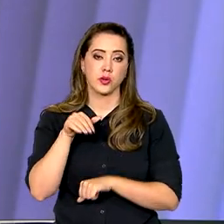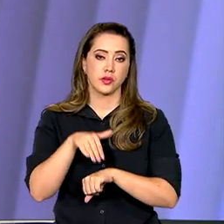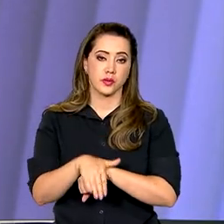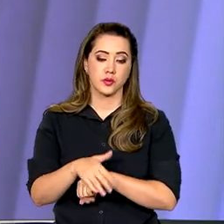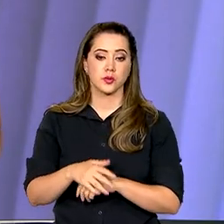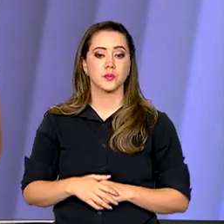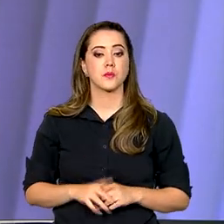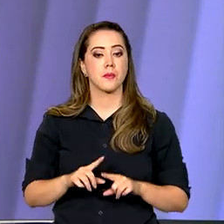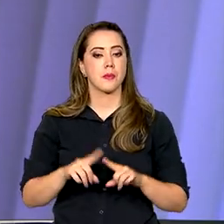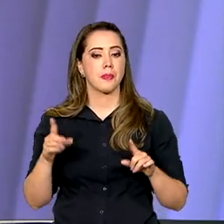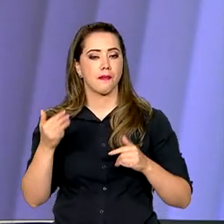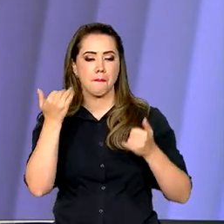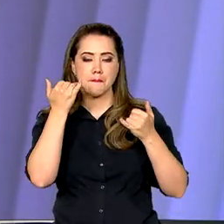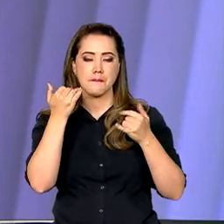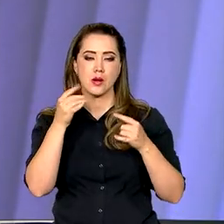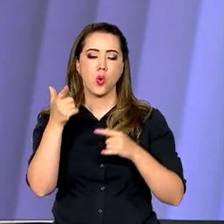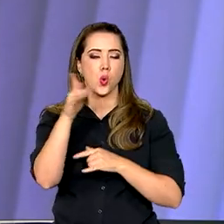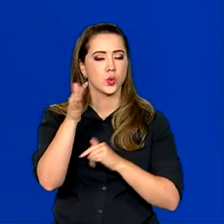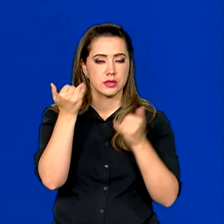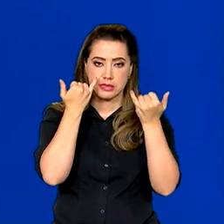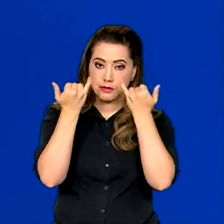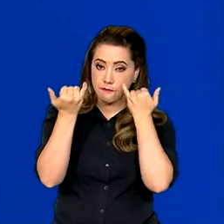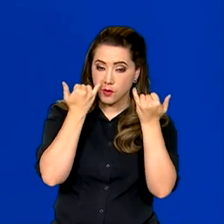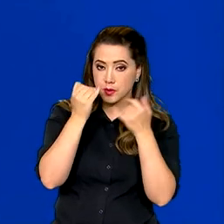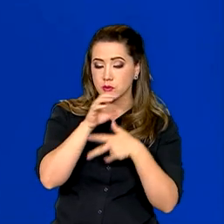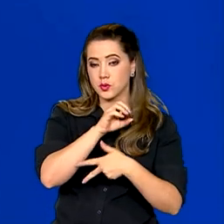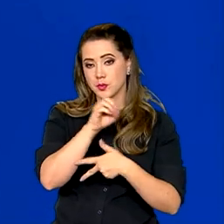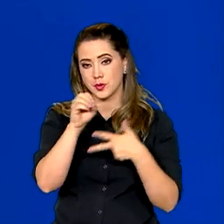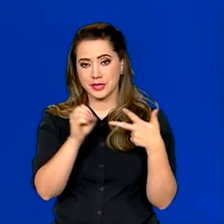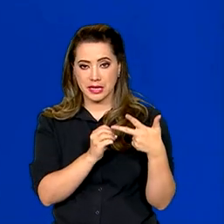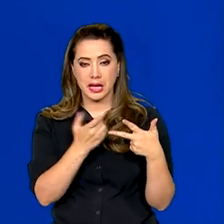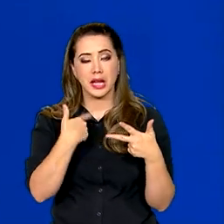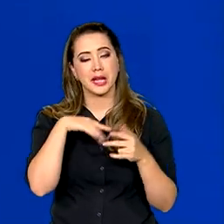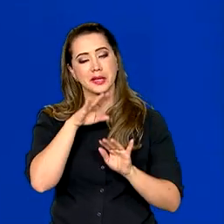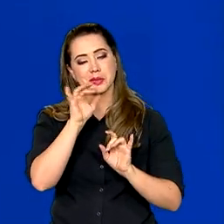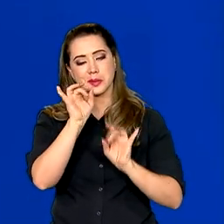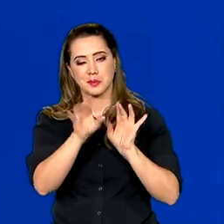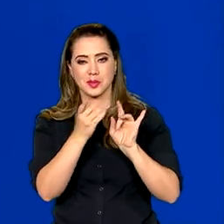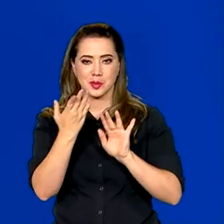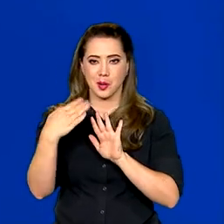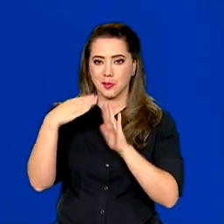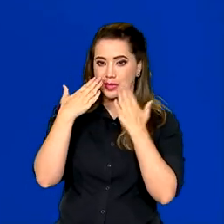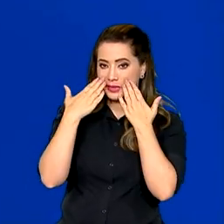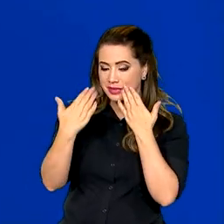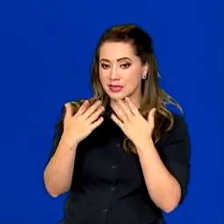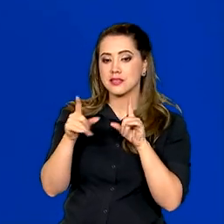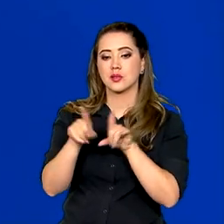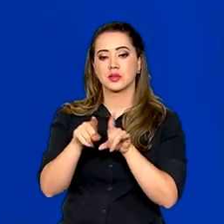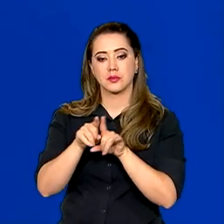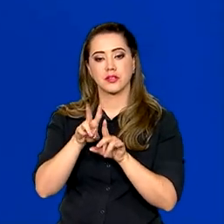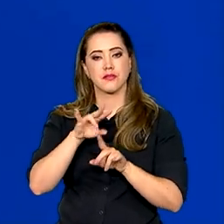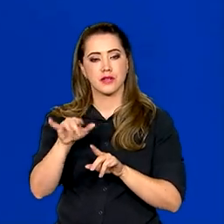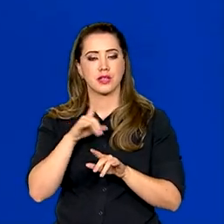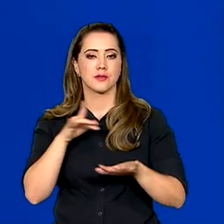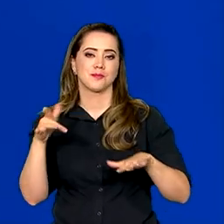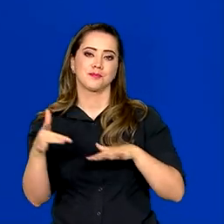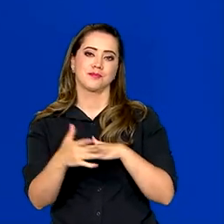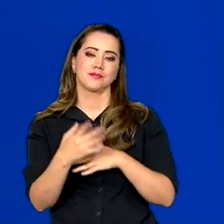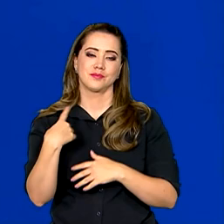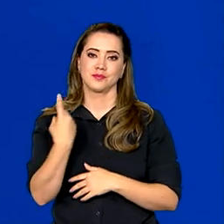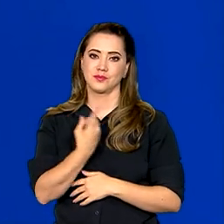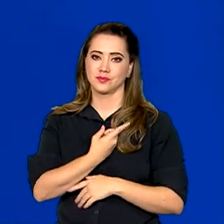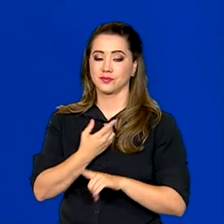noite. Mais informações sobre o Enem e a programação especial serão publicadas também nas redes sociais